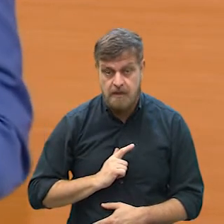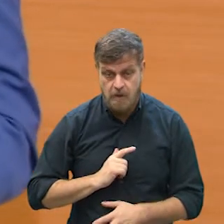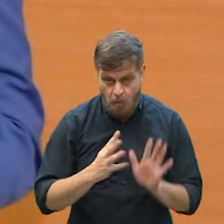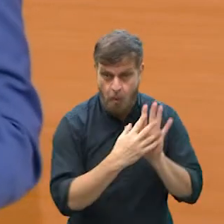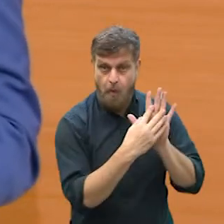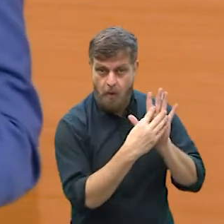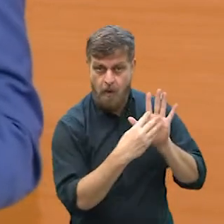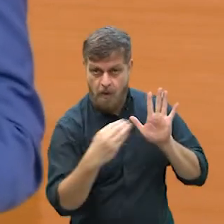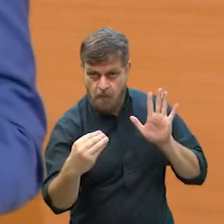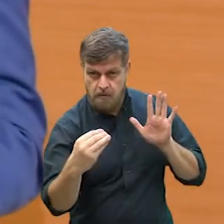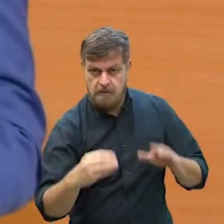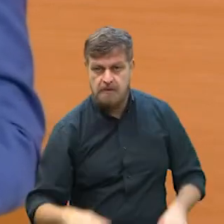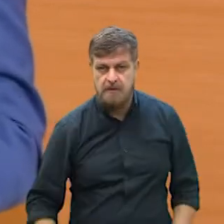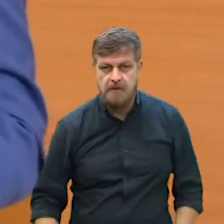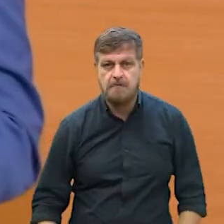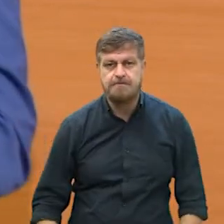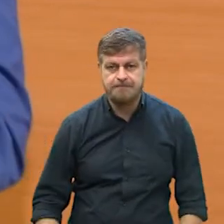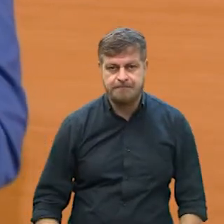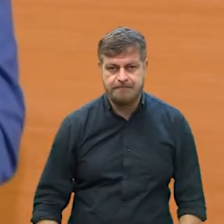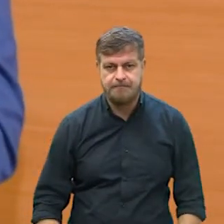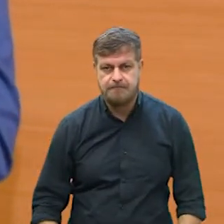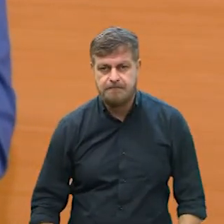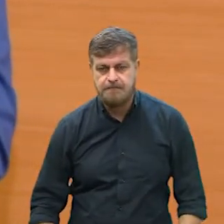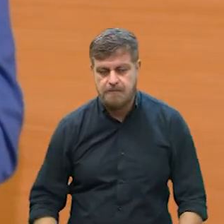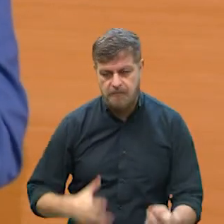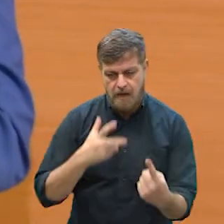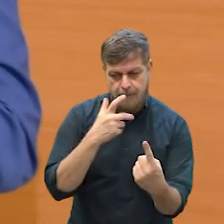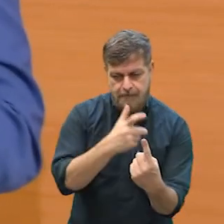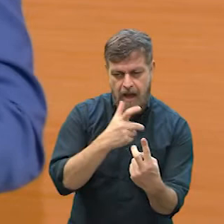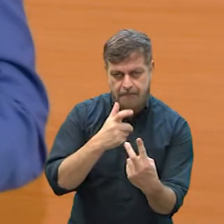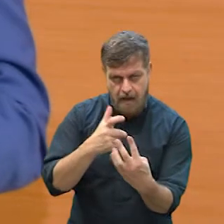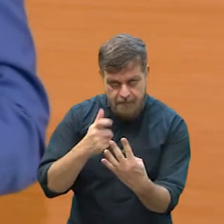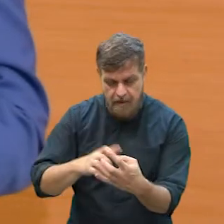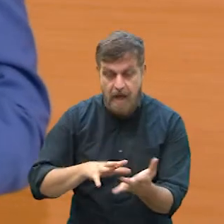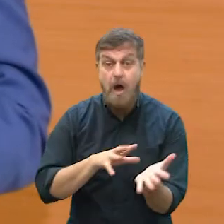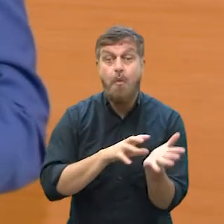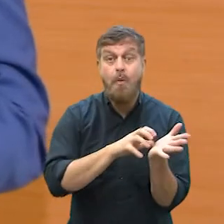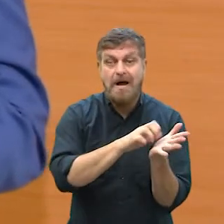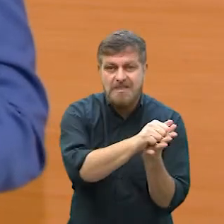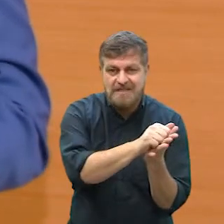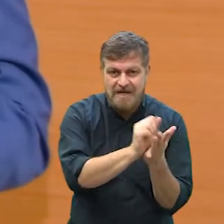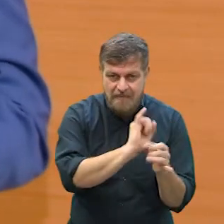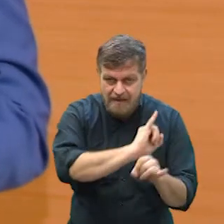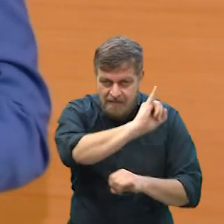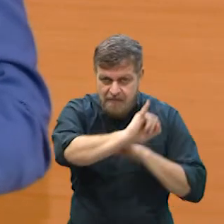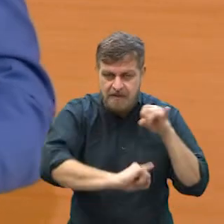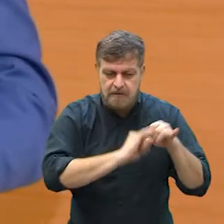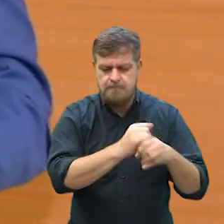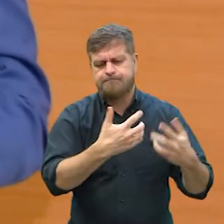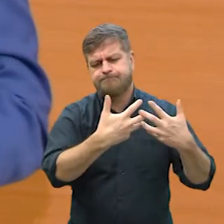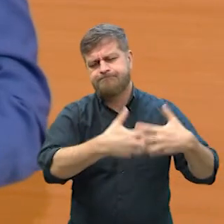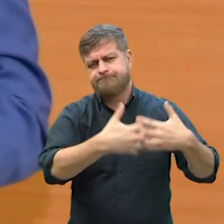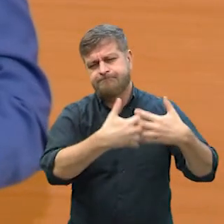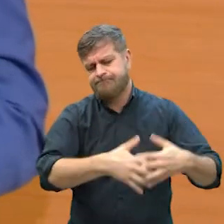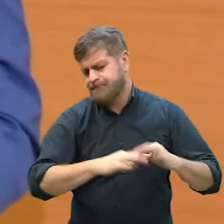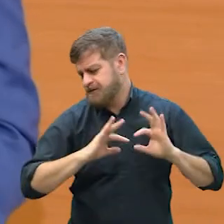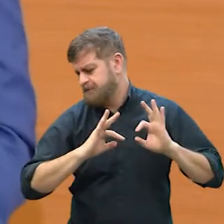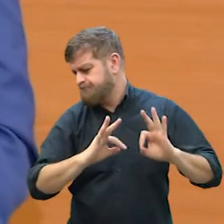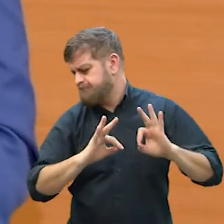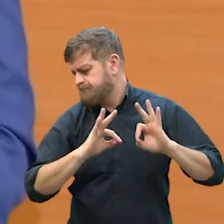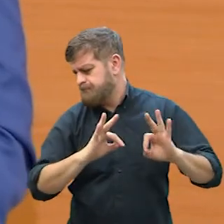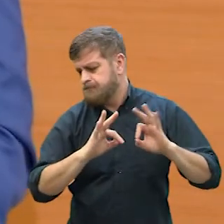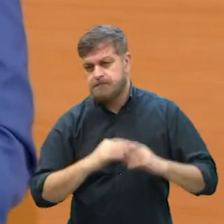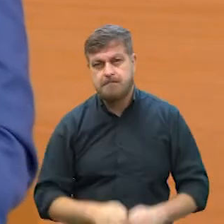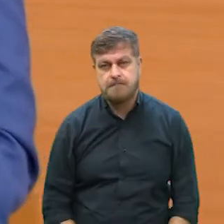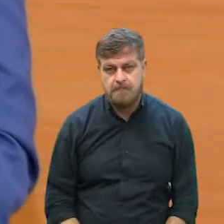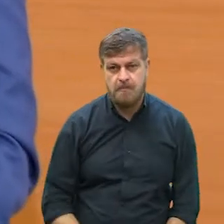um exemplo, tanto o sistema online de vacinação, o agendamento, está tudo realmente fluindo de uma forma muito